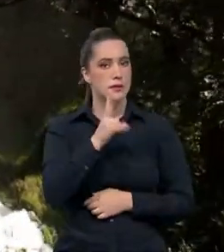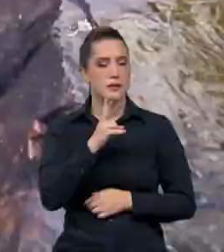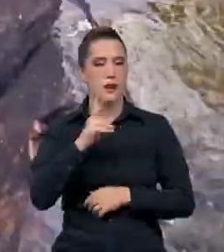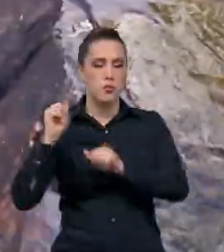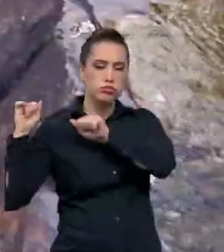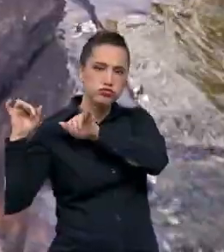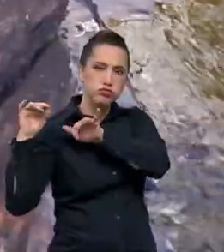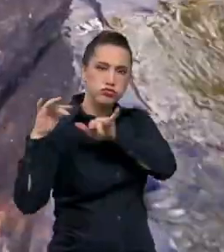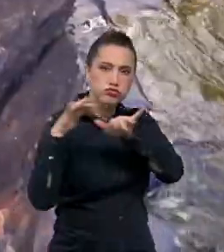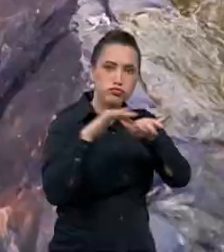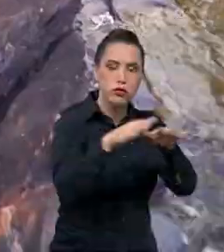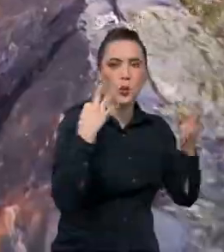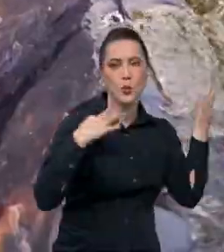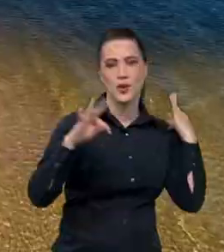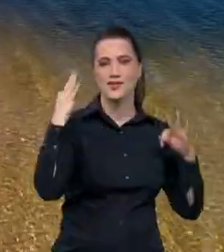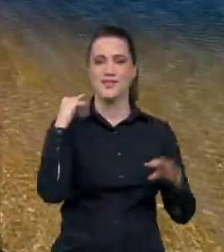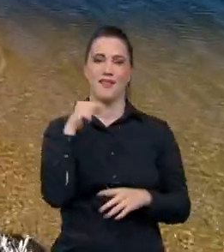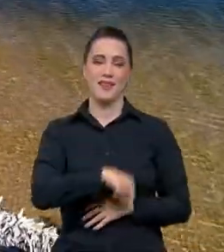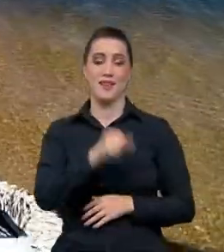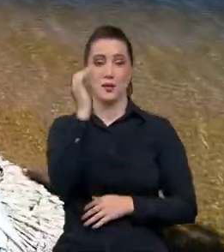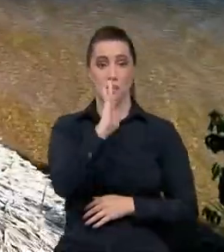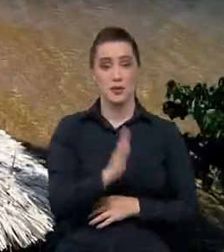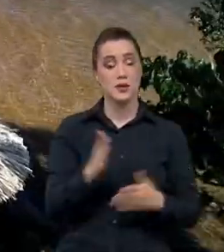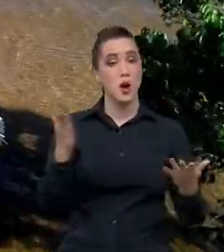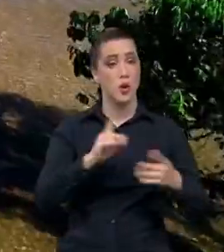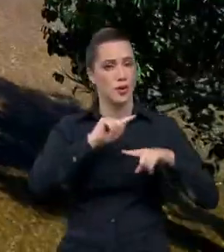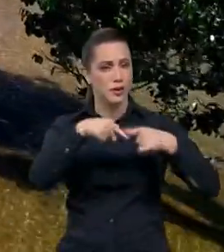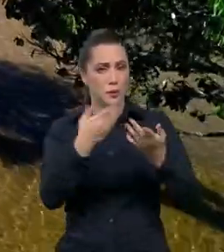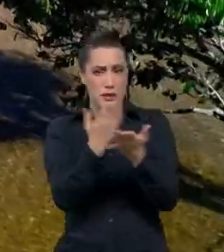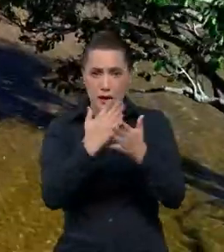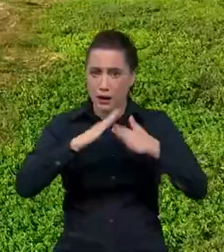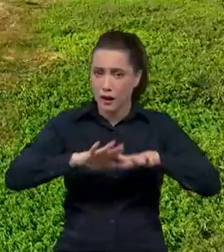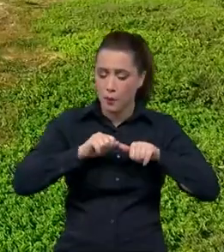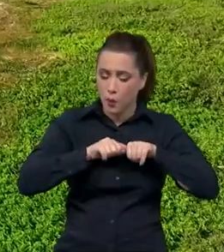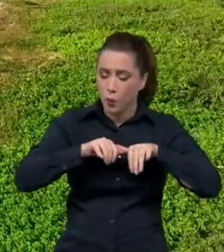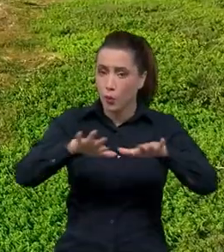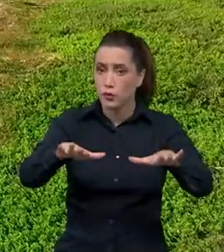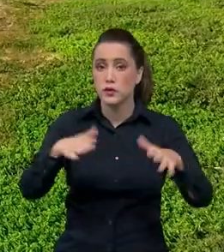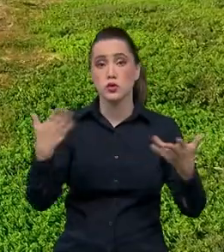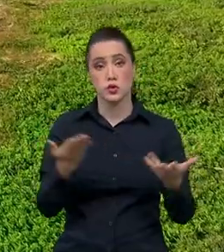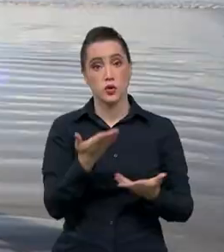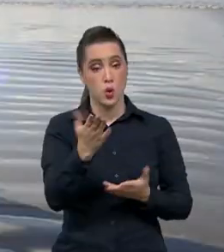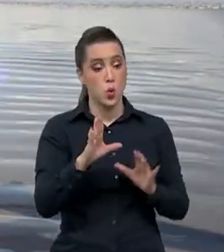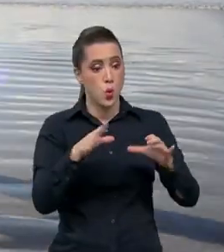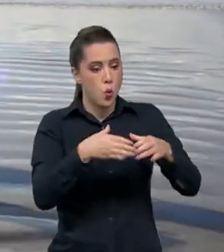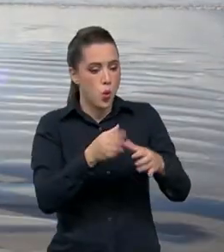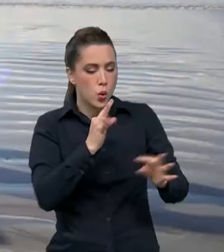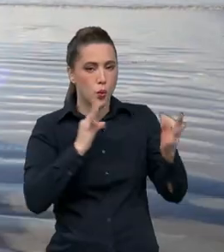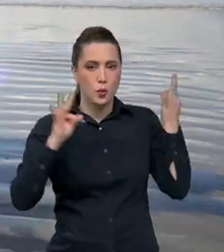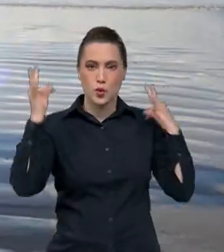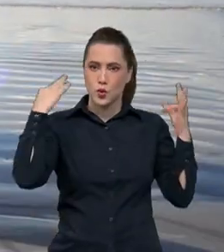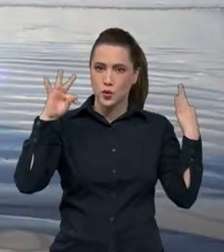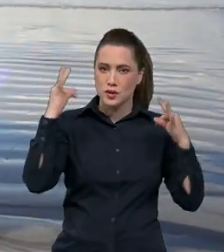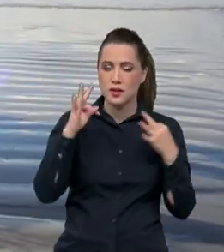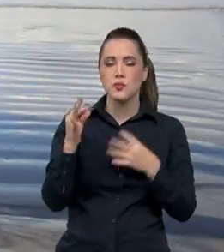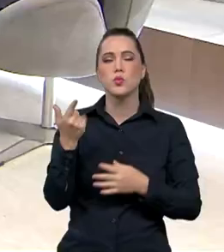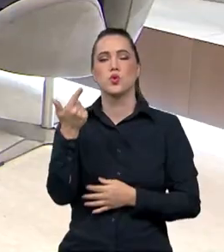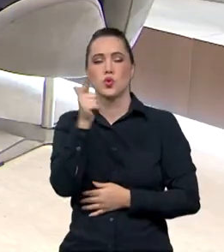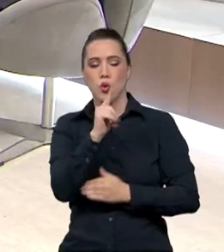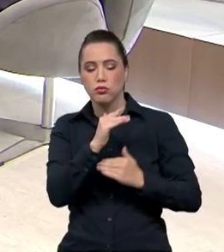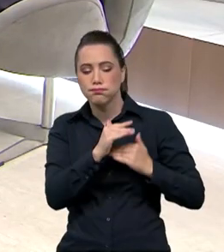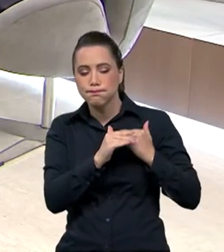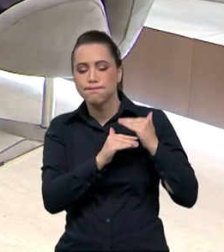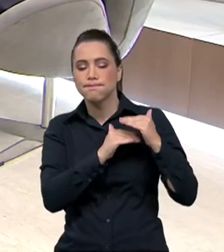todos os anos. Agora, após o pico da pandemia da Covid-19, o setor turístico volta a se aquecer.